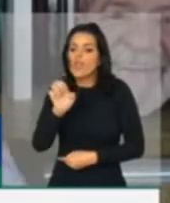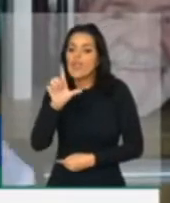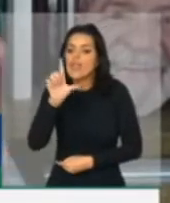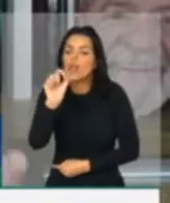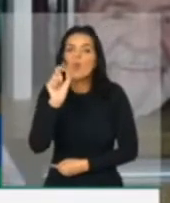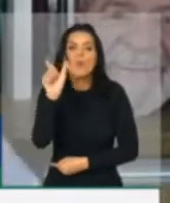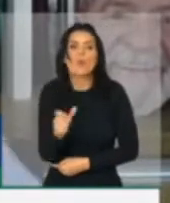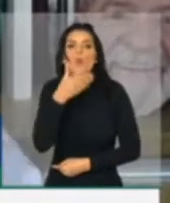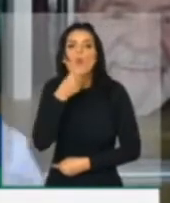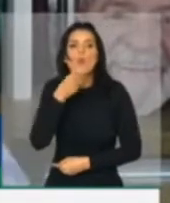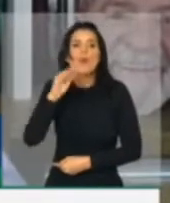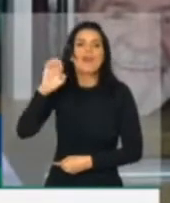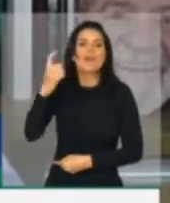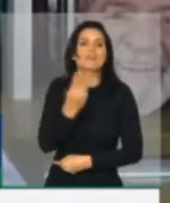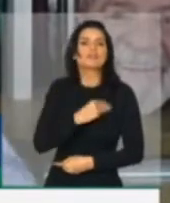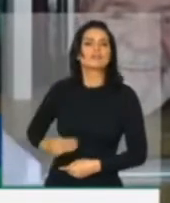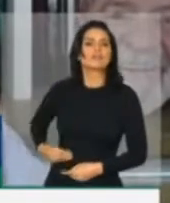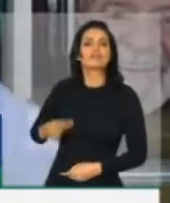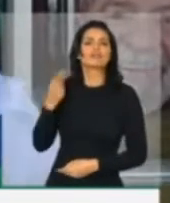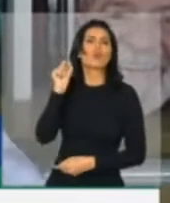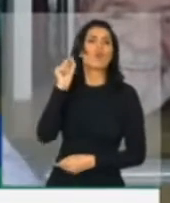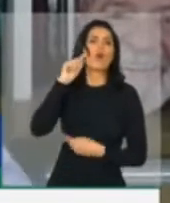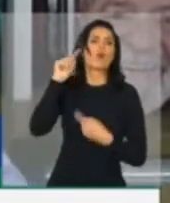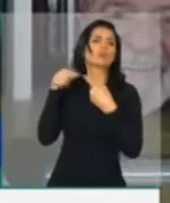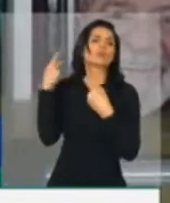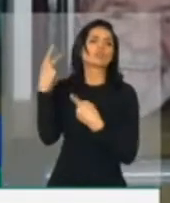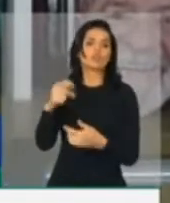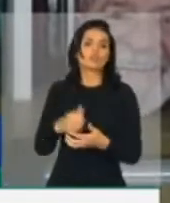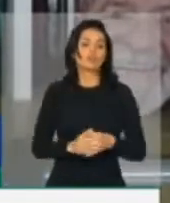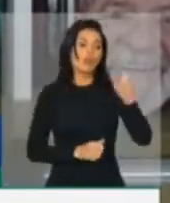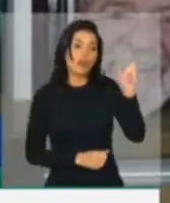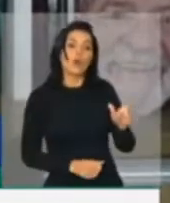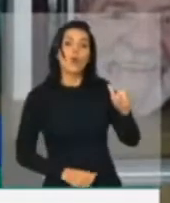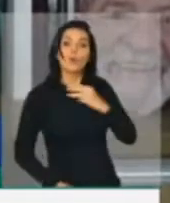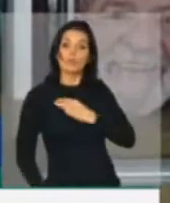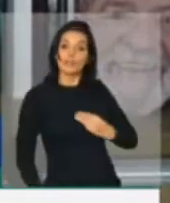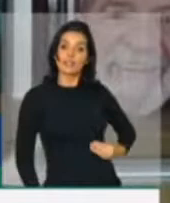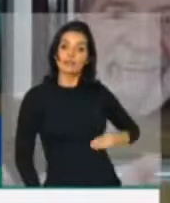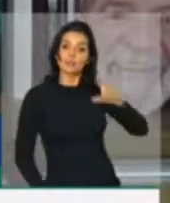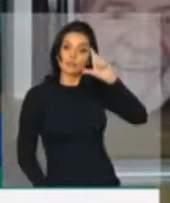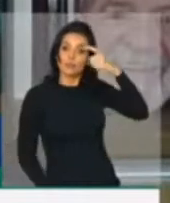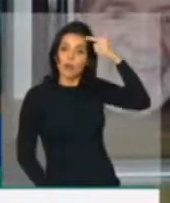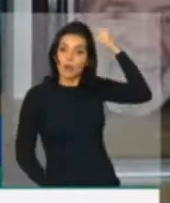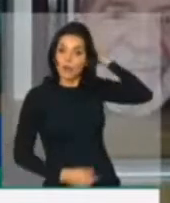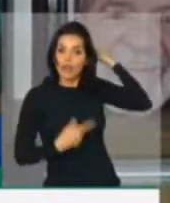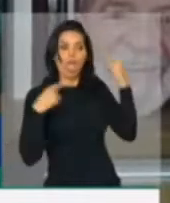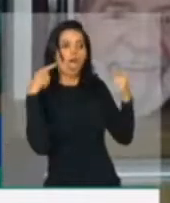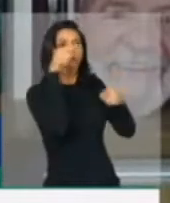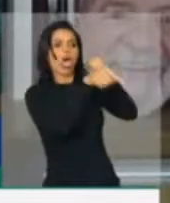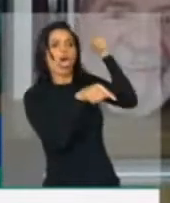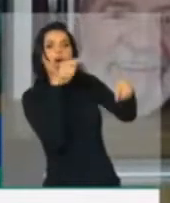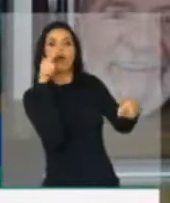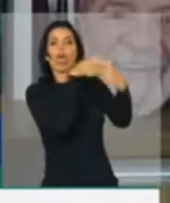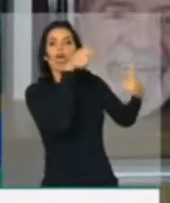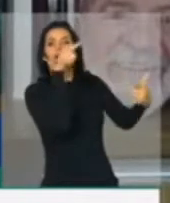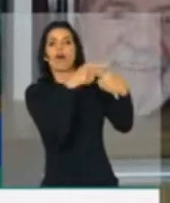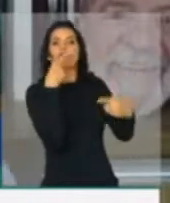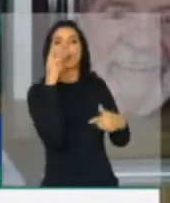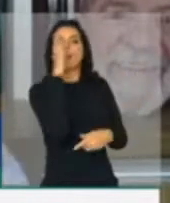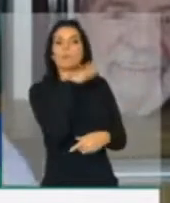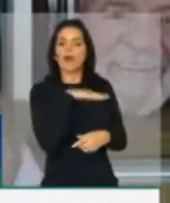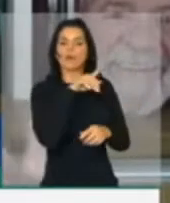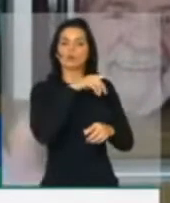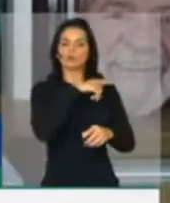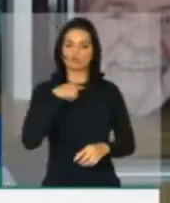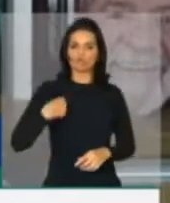é o objetivo do Paulo Guedes quando ele ataca a China? Melhorar a balança comercial? Reforçar